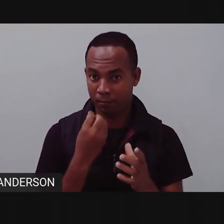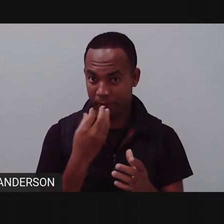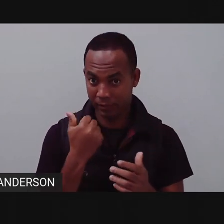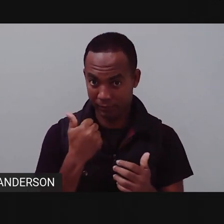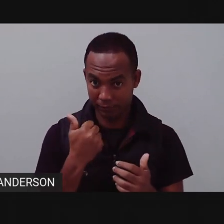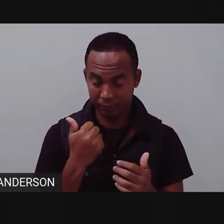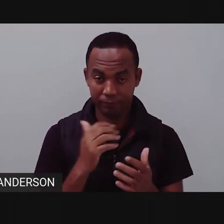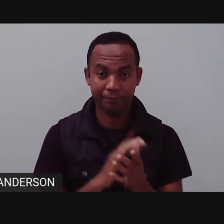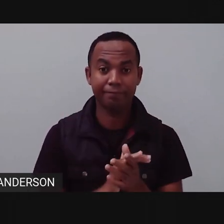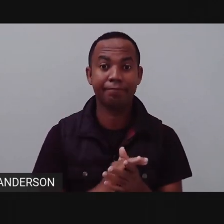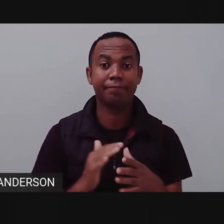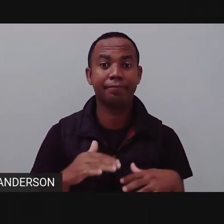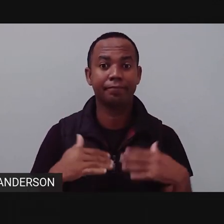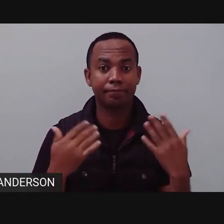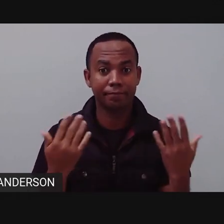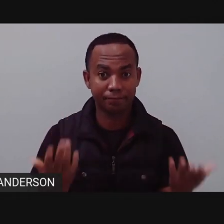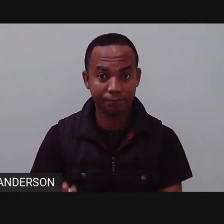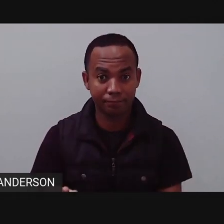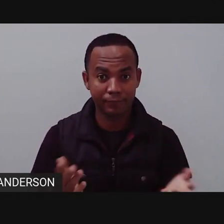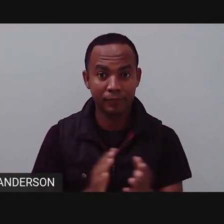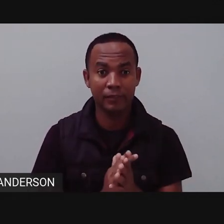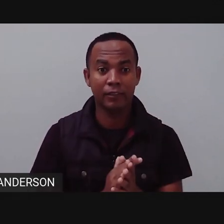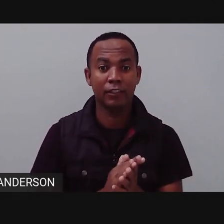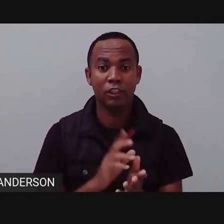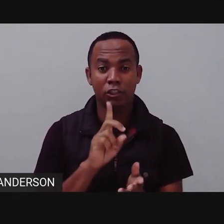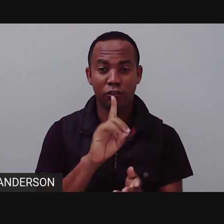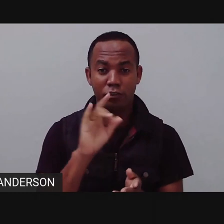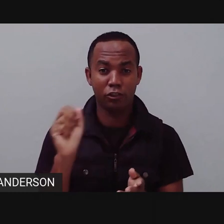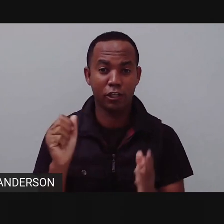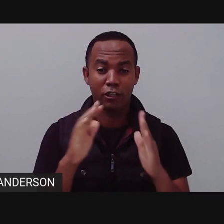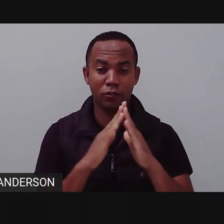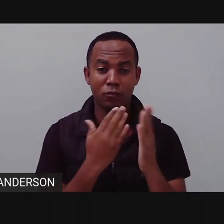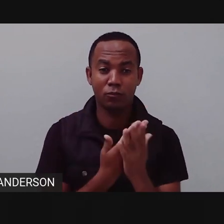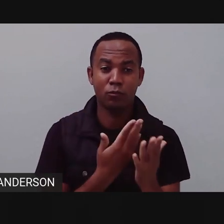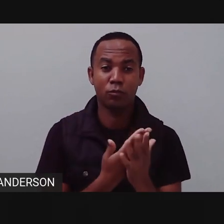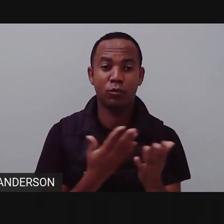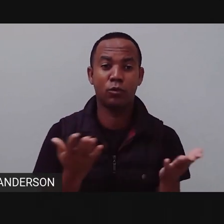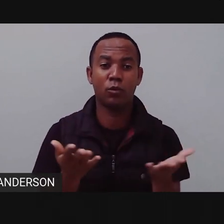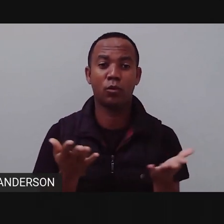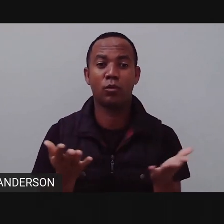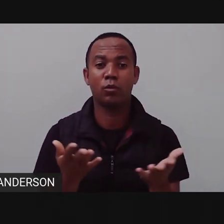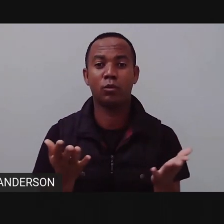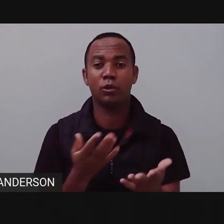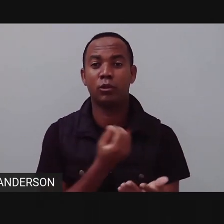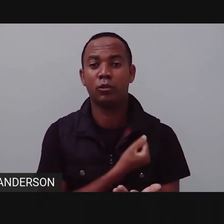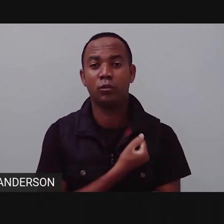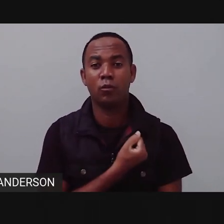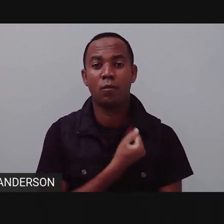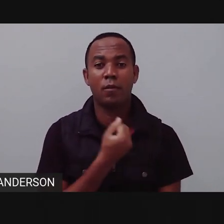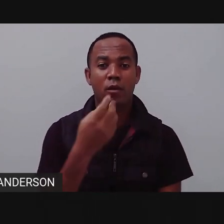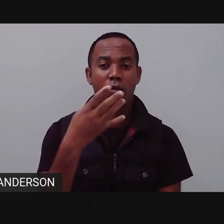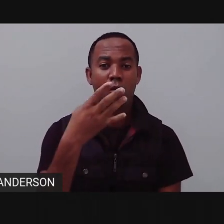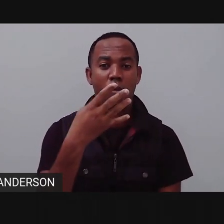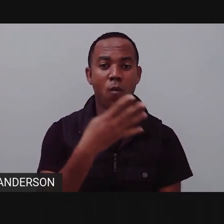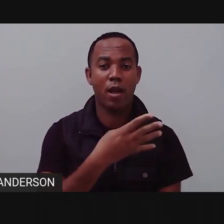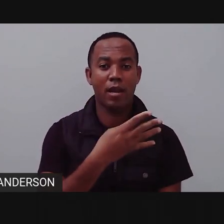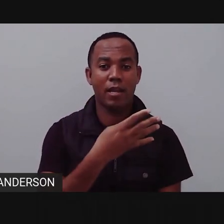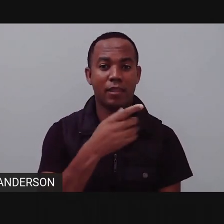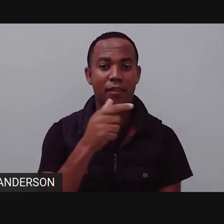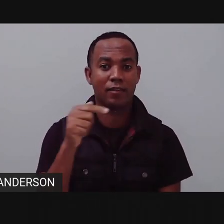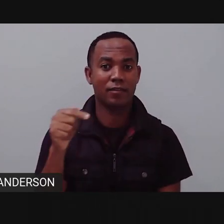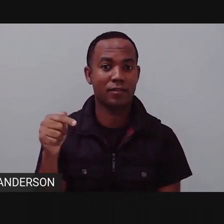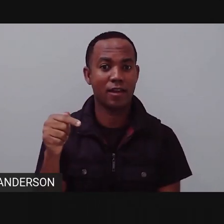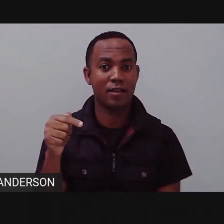tudo bem? E aí, gente, mais um dia de aula, né? Hoje é a nossa aula de número 47.